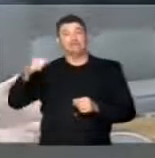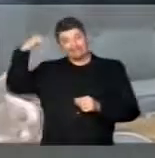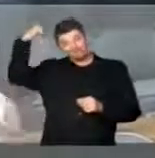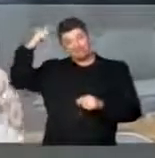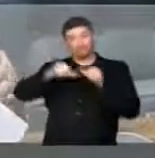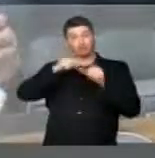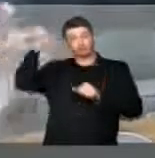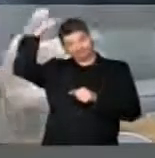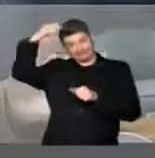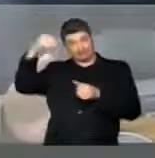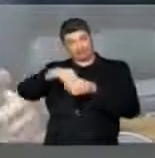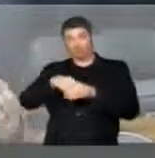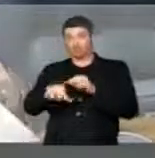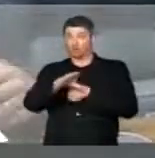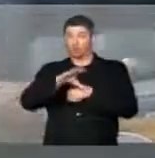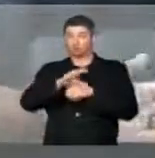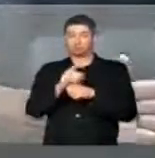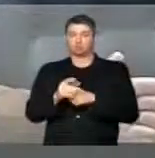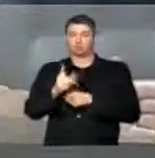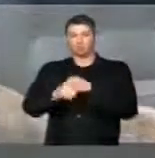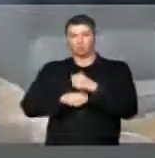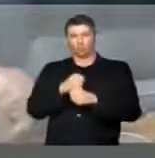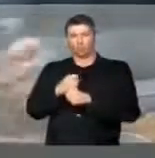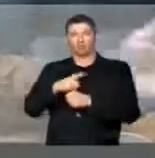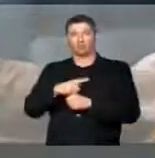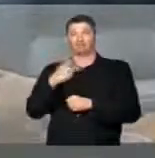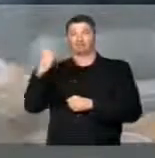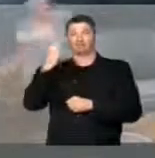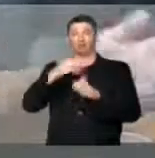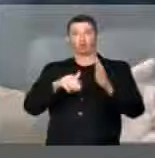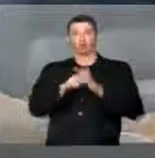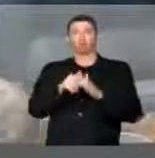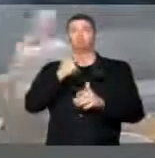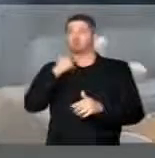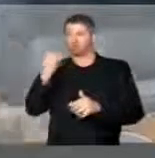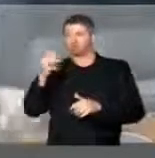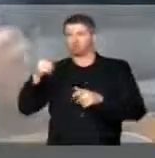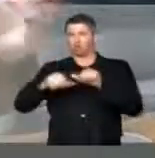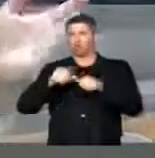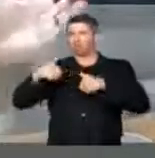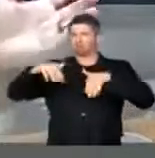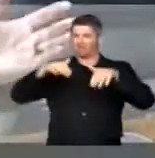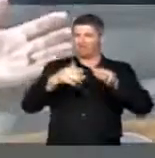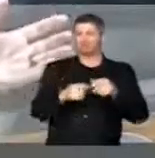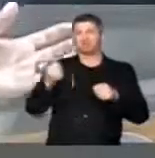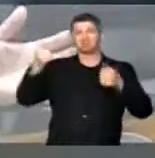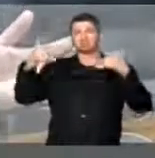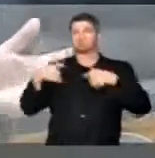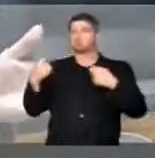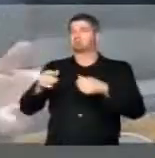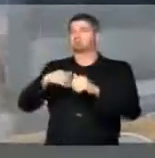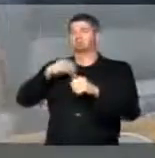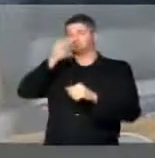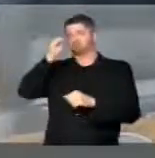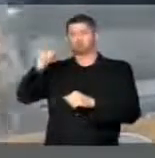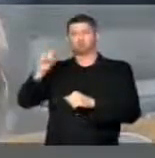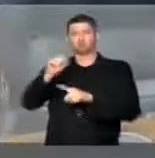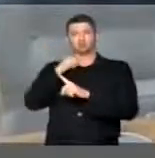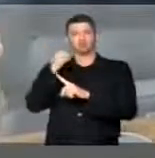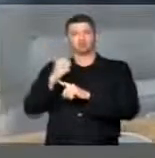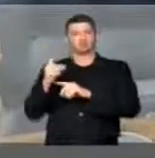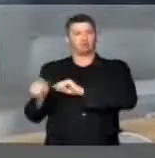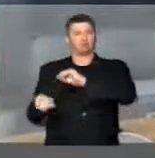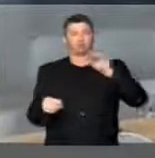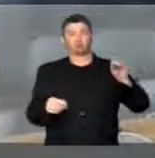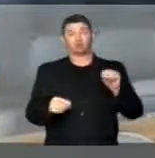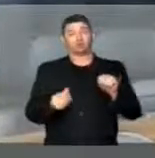constitucional. Todo ano eleitoral vai ter o vale-tudo. Troque quem quiser, à vontade, não precisa nem explicar para a sociedade. Esse